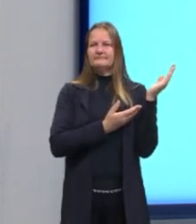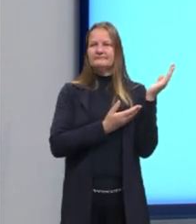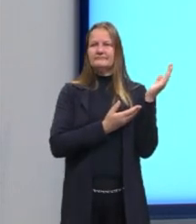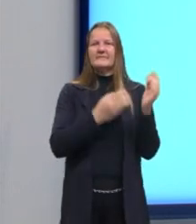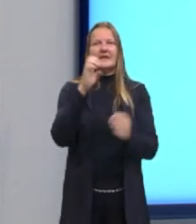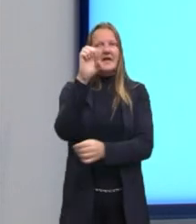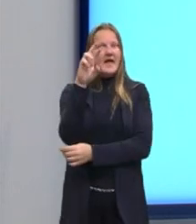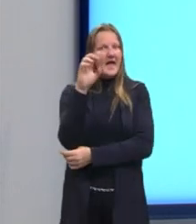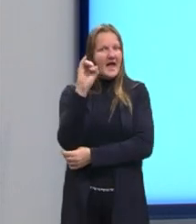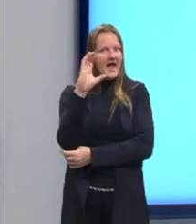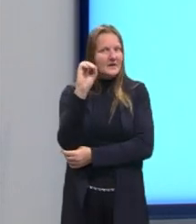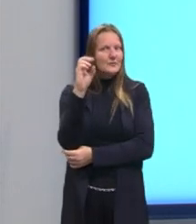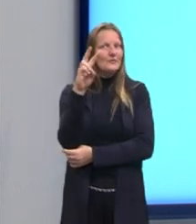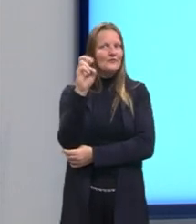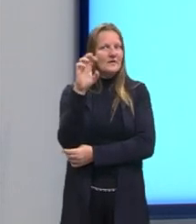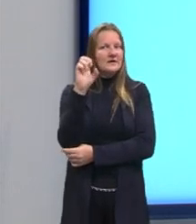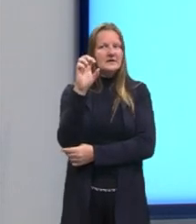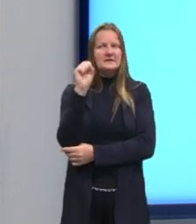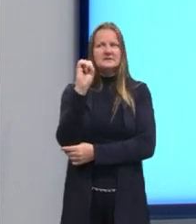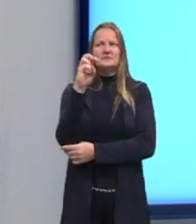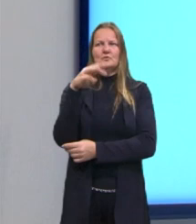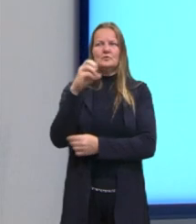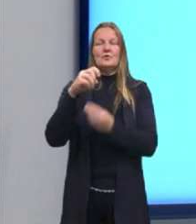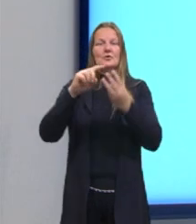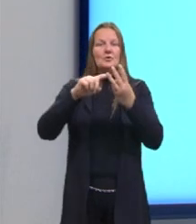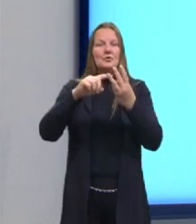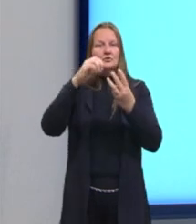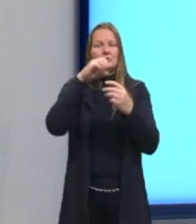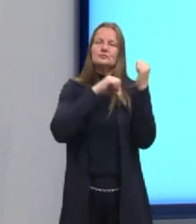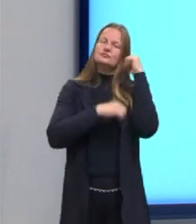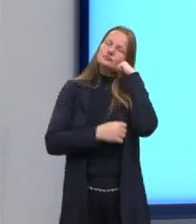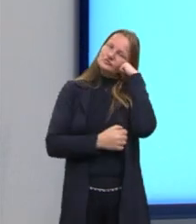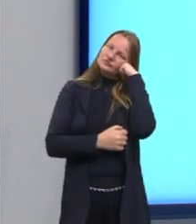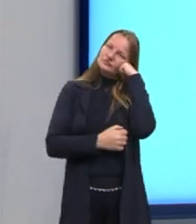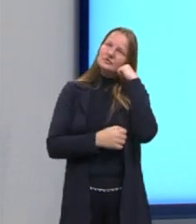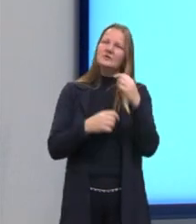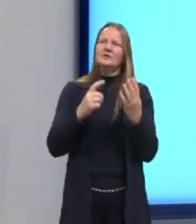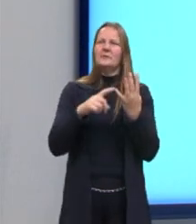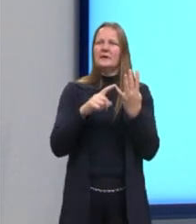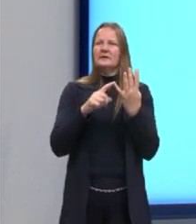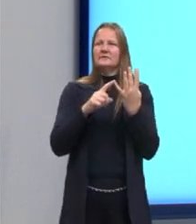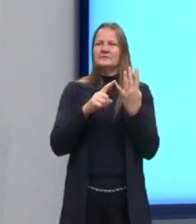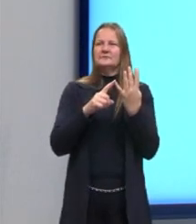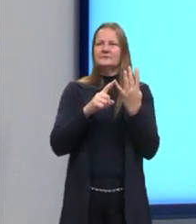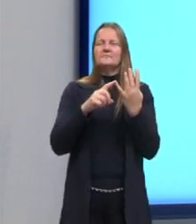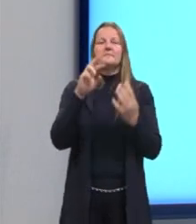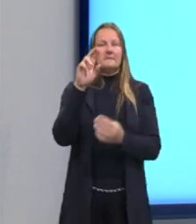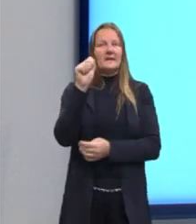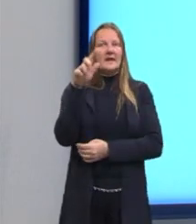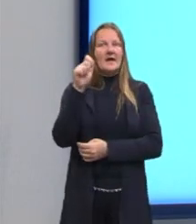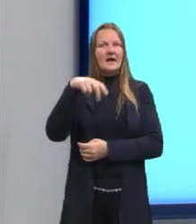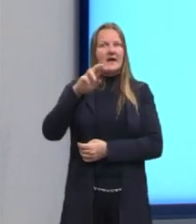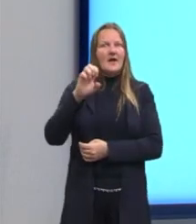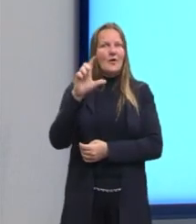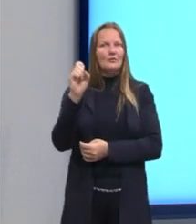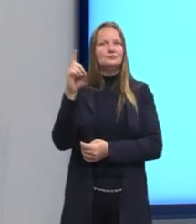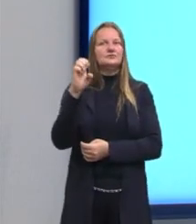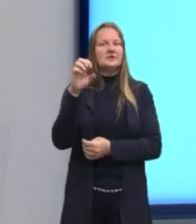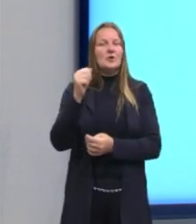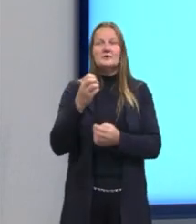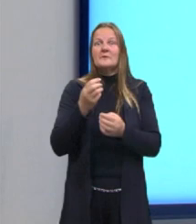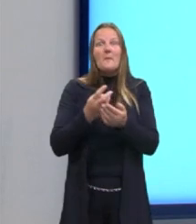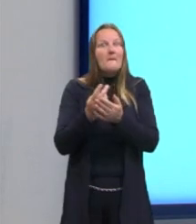meia, a gente vai enxergar algum desses nomes aqui num poema ou num trecho, né, de uma questão sempre tem.